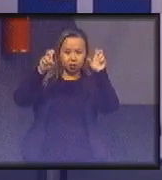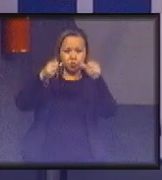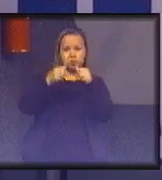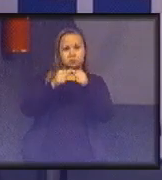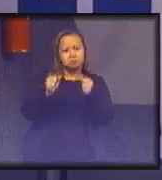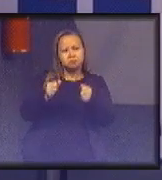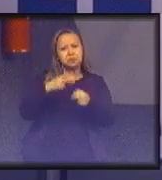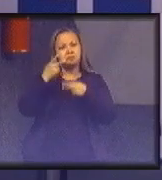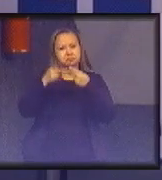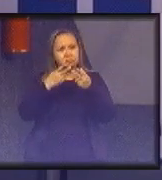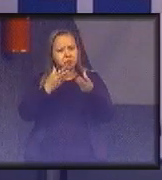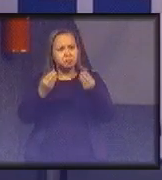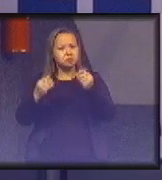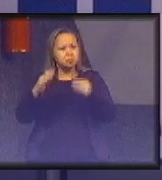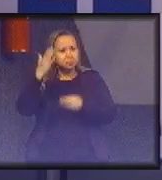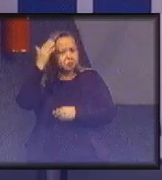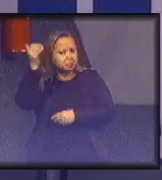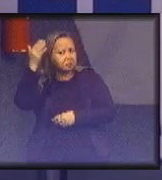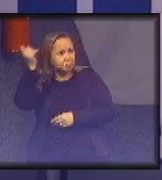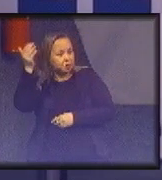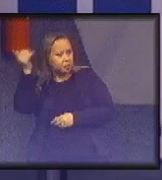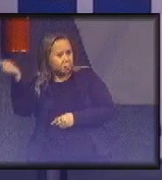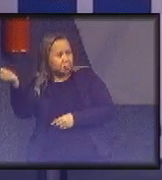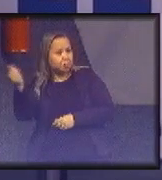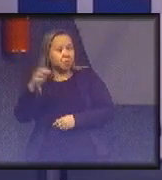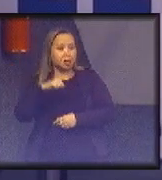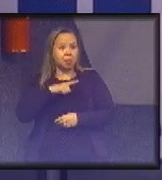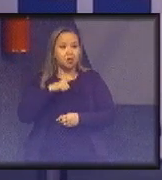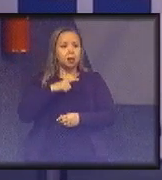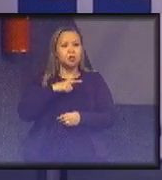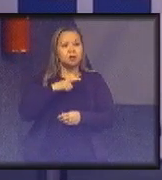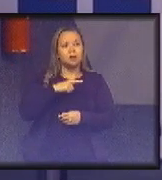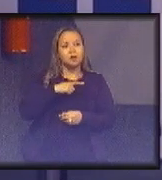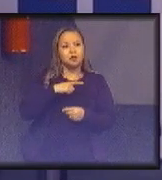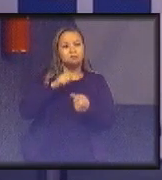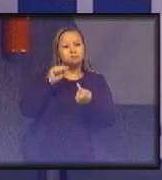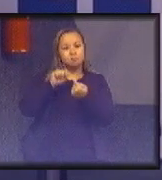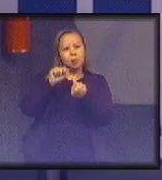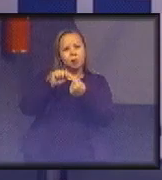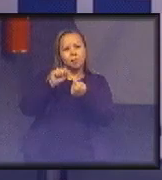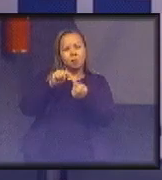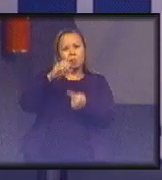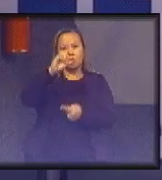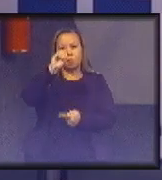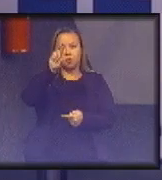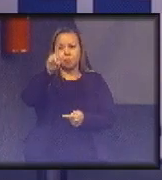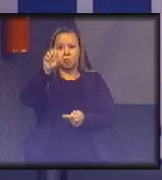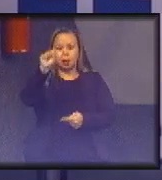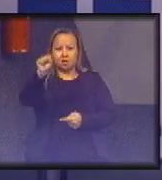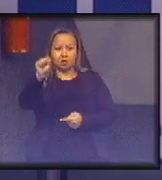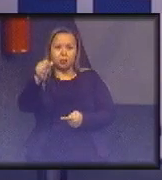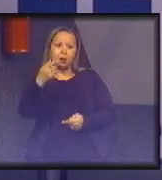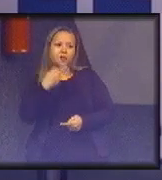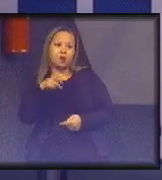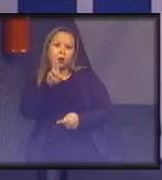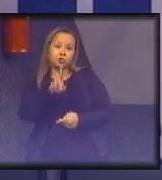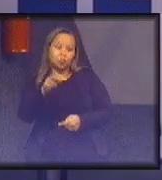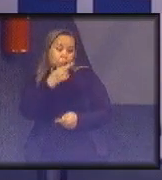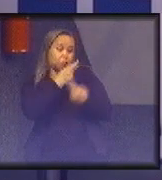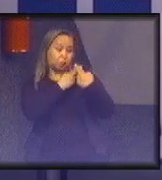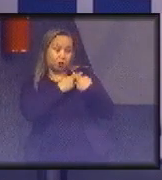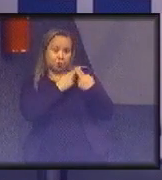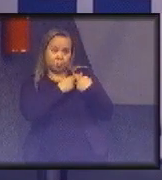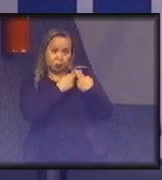alta e ele tem muito a ver com o nosso ODS número 12, de Consumo e Produção Responsável.